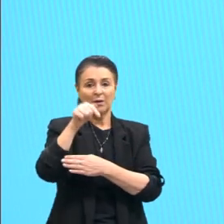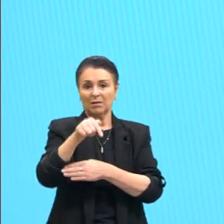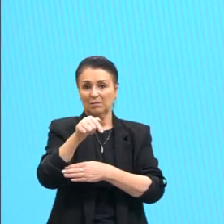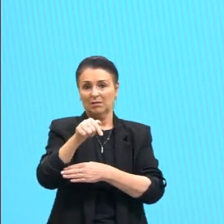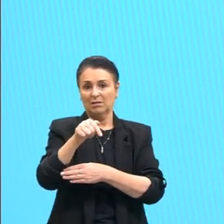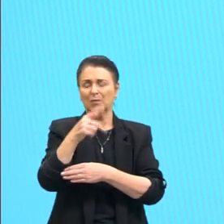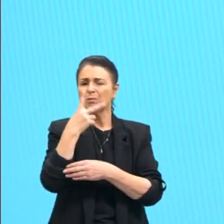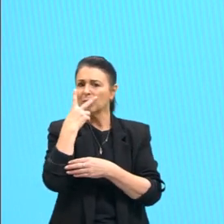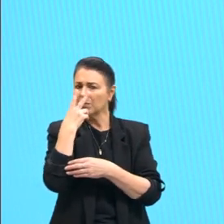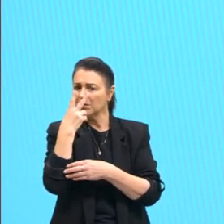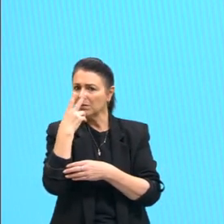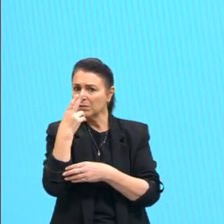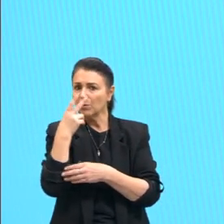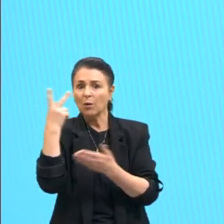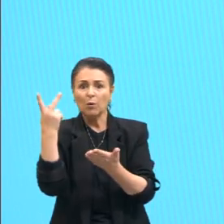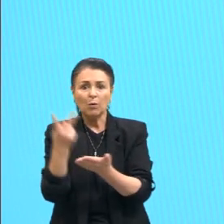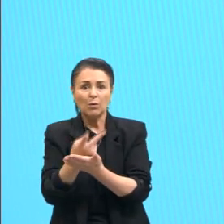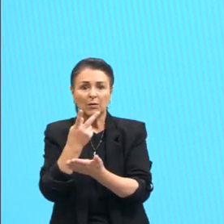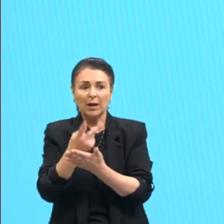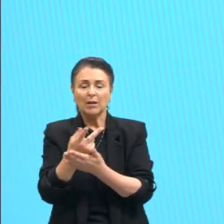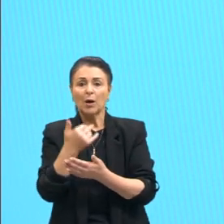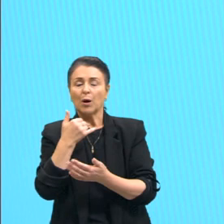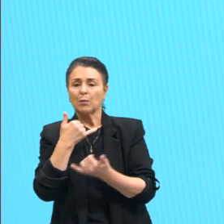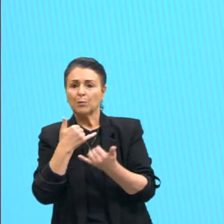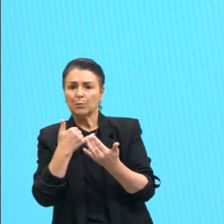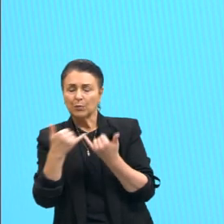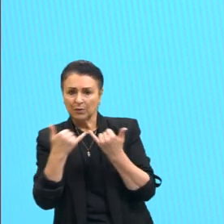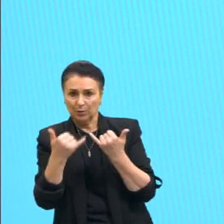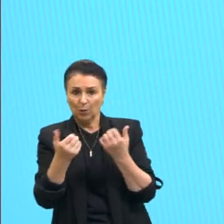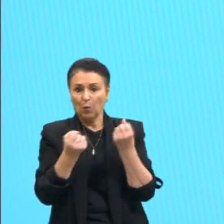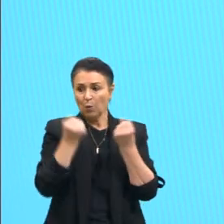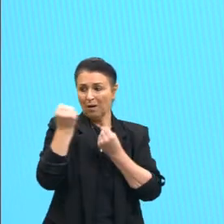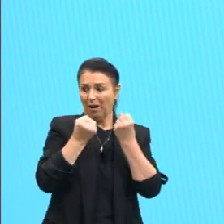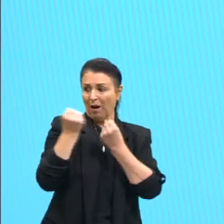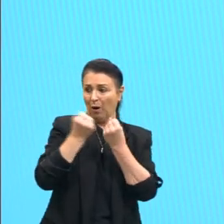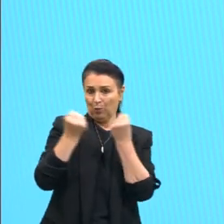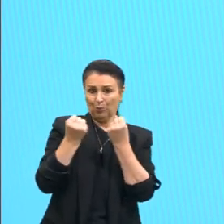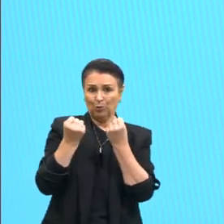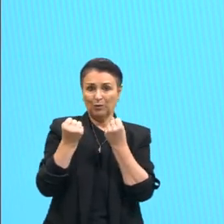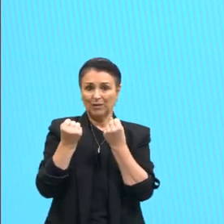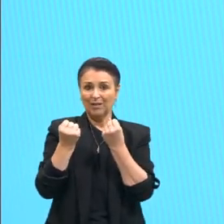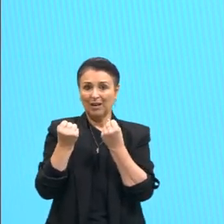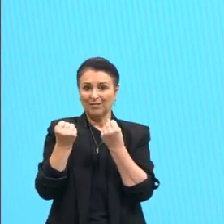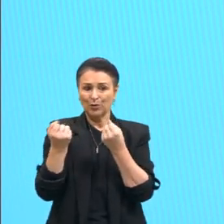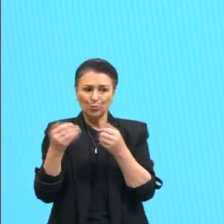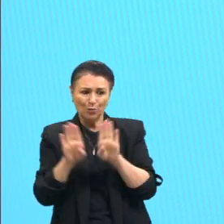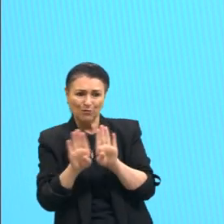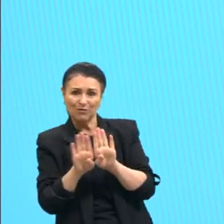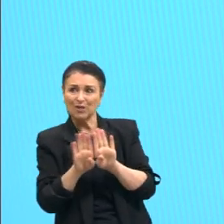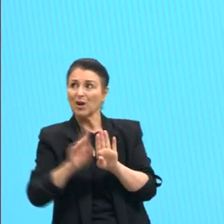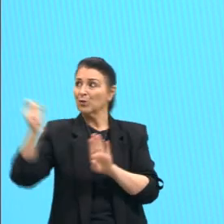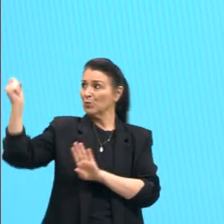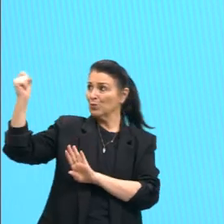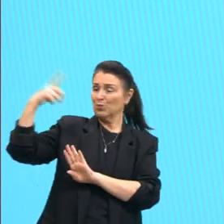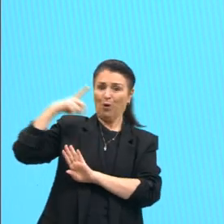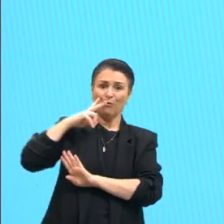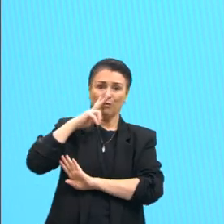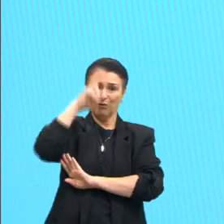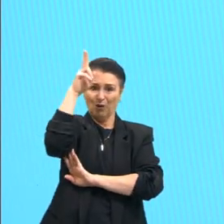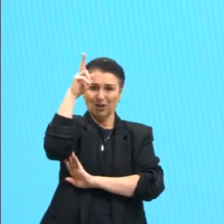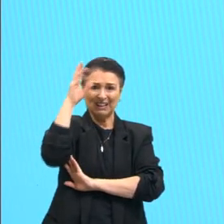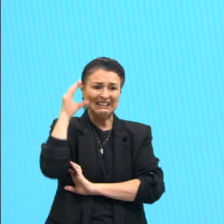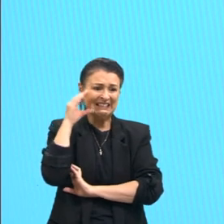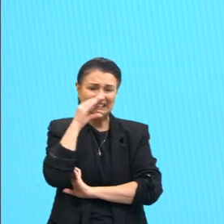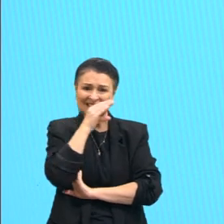isso que acontece quando a gente deixa o carro no sol com ele fechado, quando a gente entra, tá um calor ali dentro, né, como se a gente pegasse essa